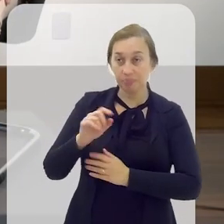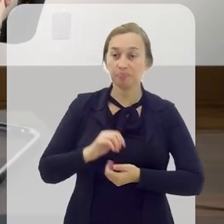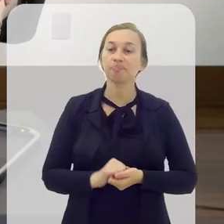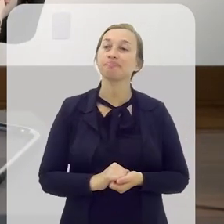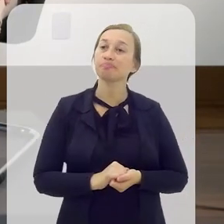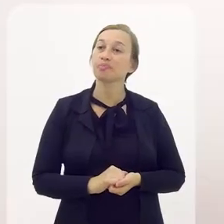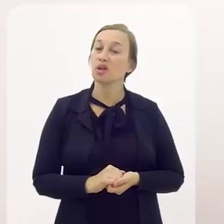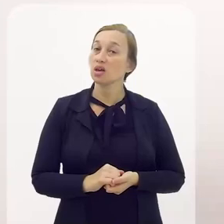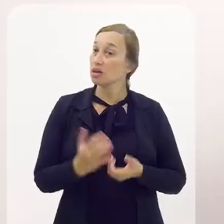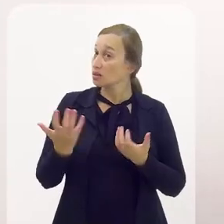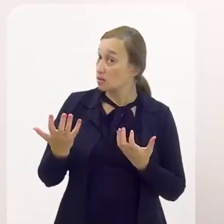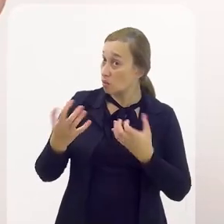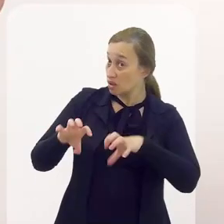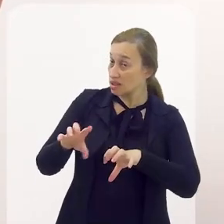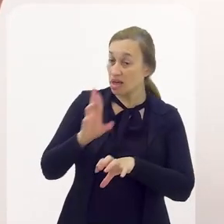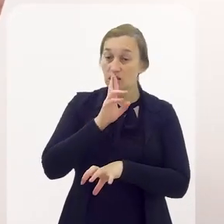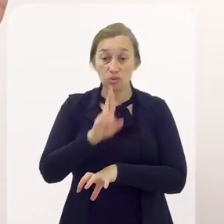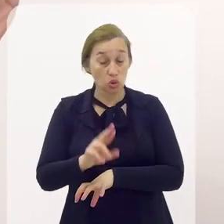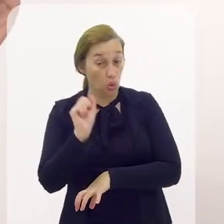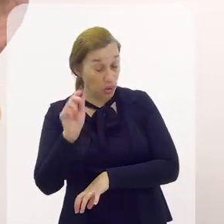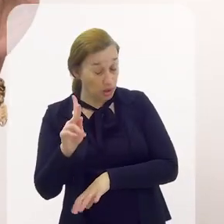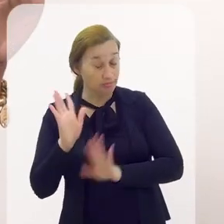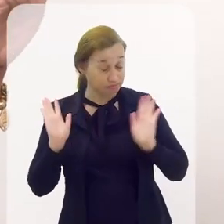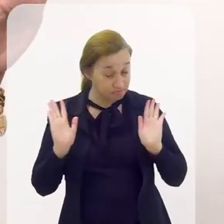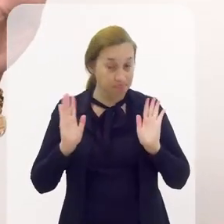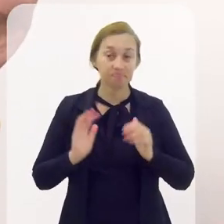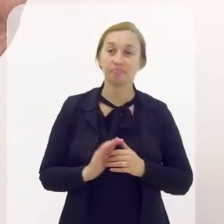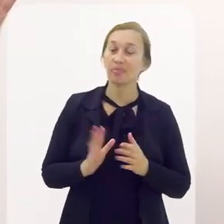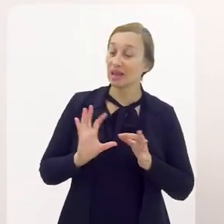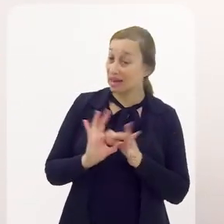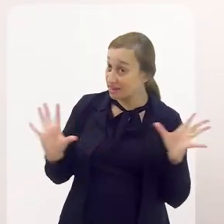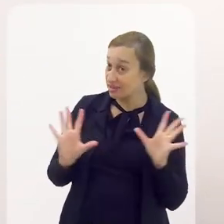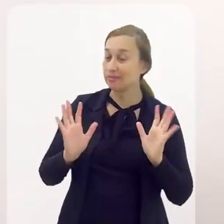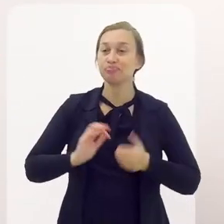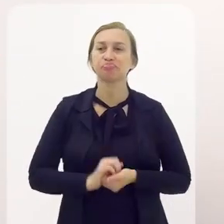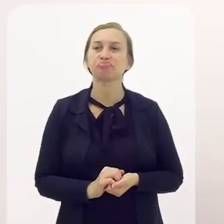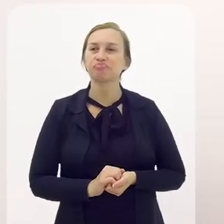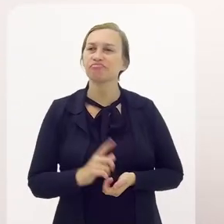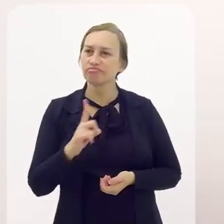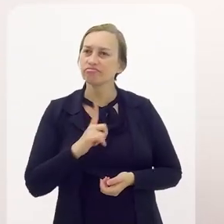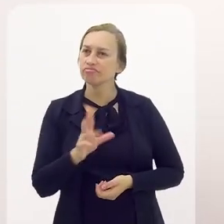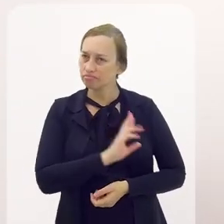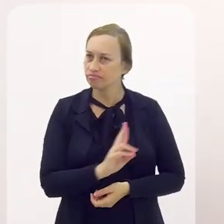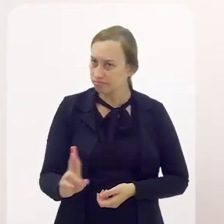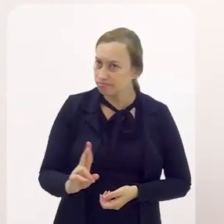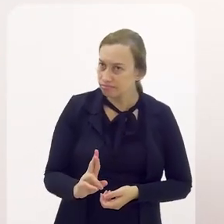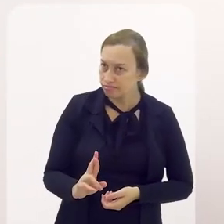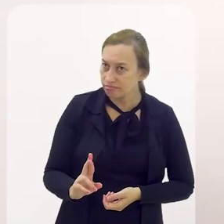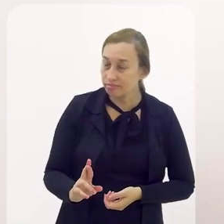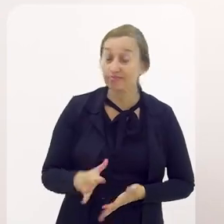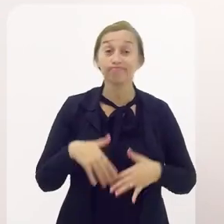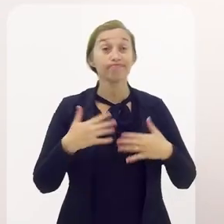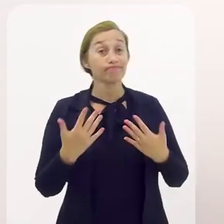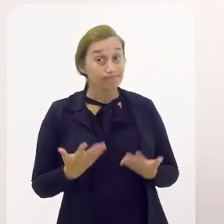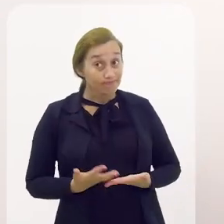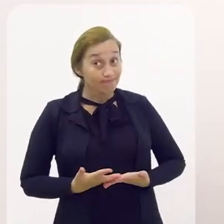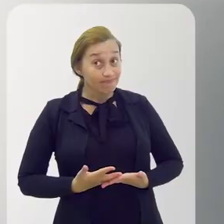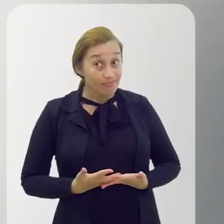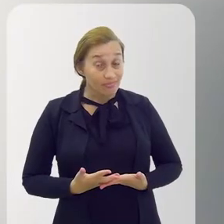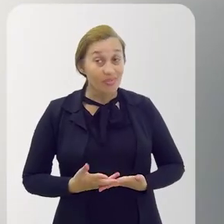pergunta. Se você não quiser responder, não responda, tá? Fique à vontade. Você tem uma religião?